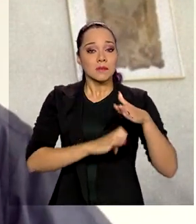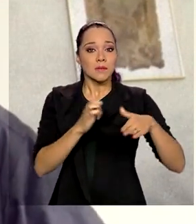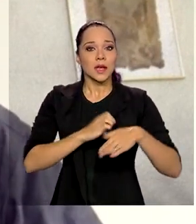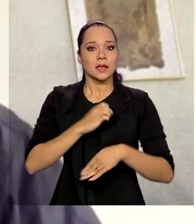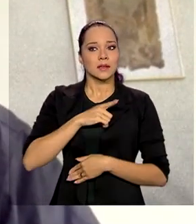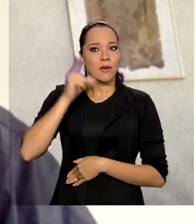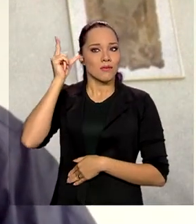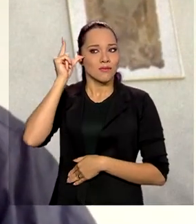e possam investir. Obrigado. Obrigado. Obrigado. Obrigado. Obrigado. Obrigado. Obrigado.